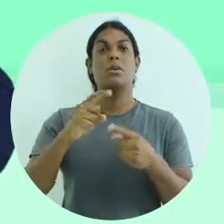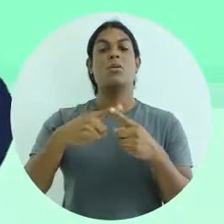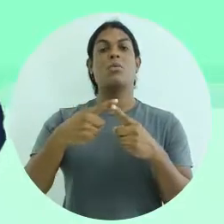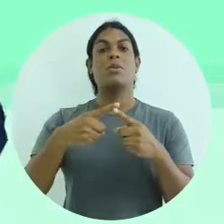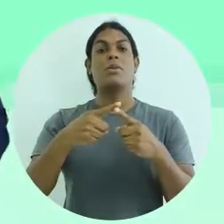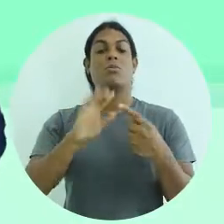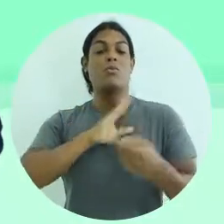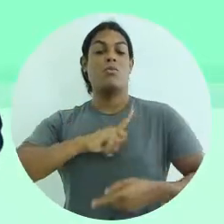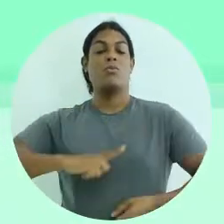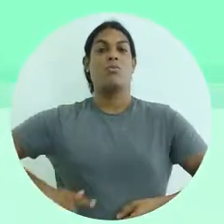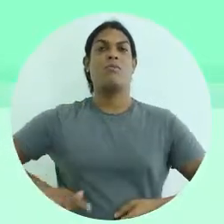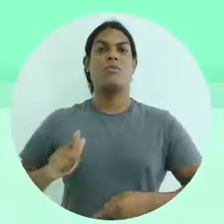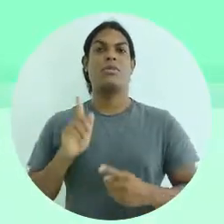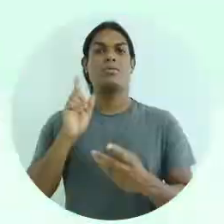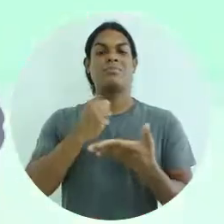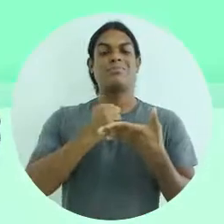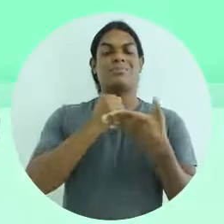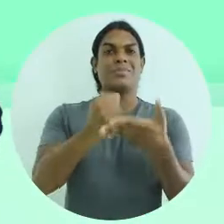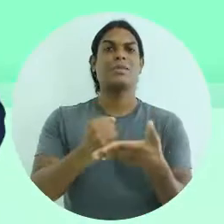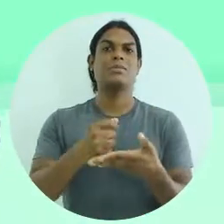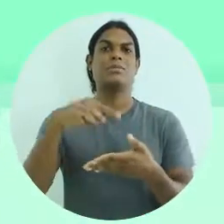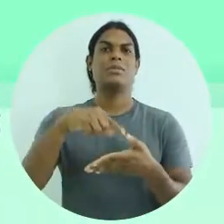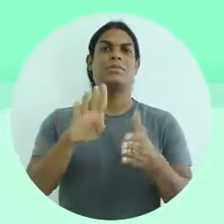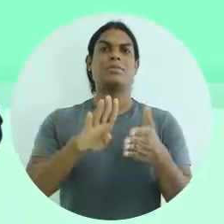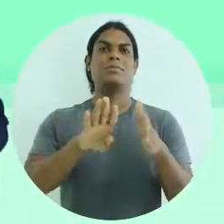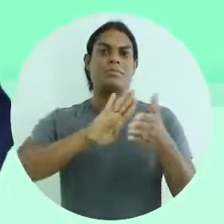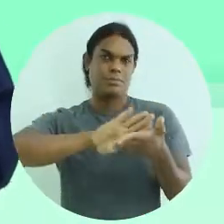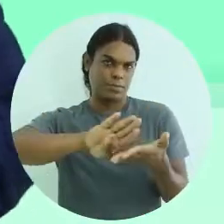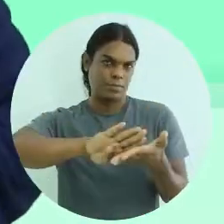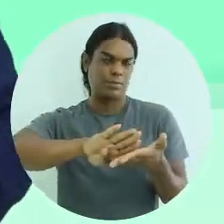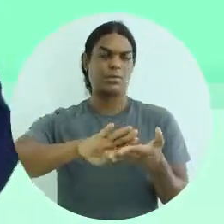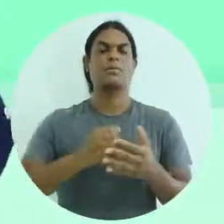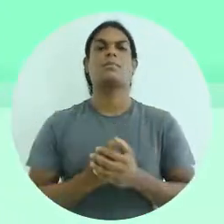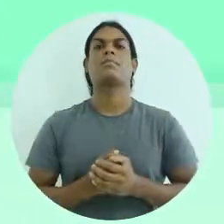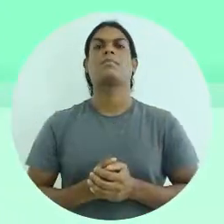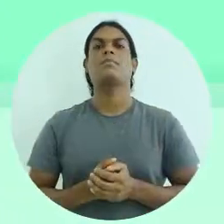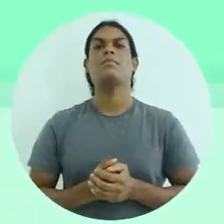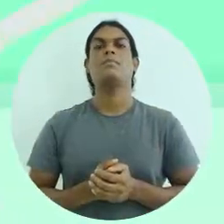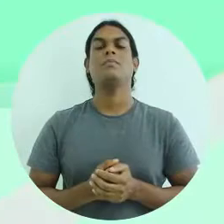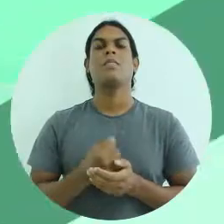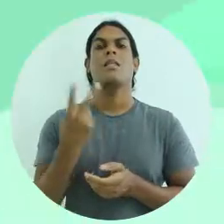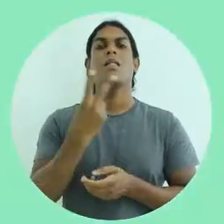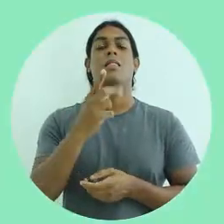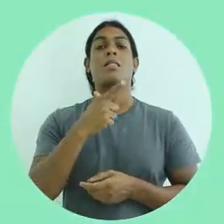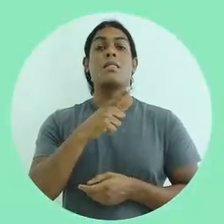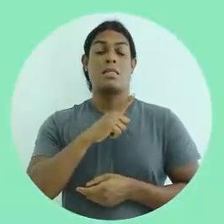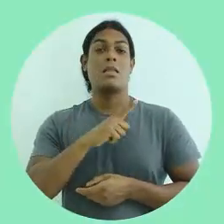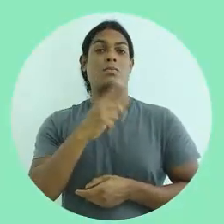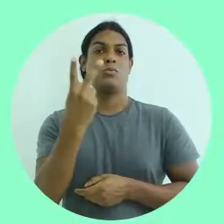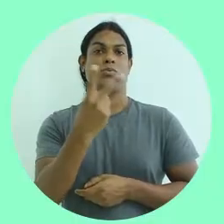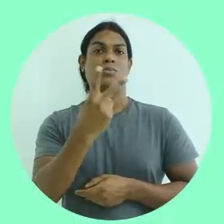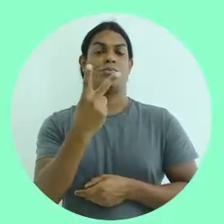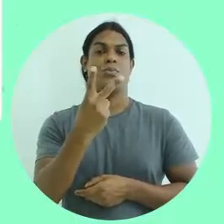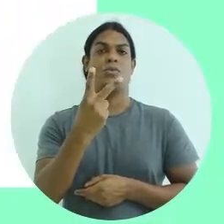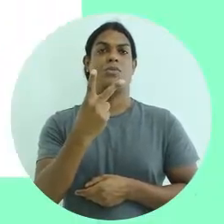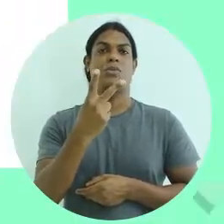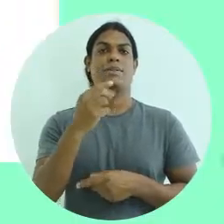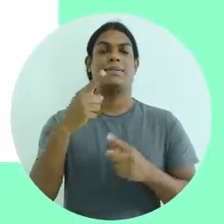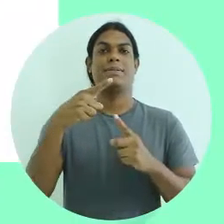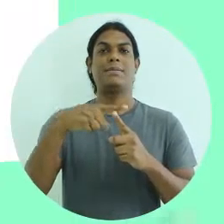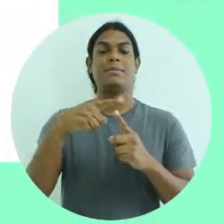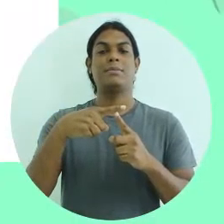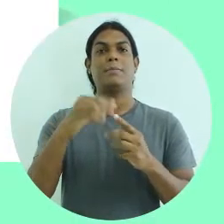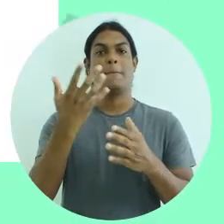processo do estímulo à exportação. Nesses tipos de financiamento, a gente tem duas fases. Os financiamentos que são feitos na fase pré